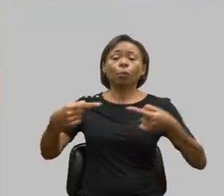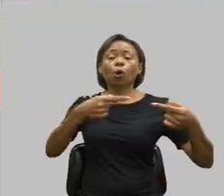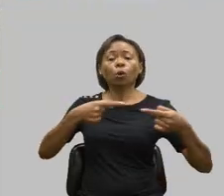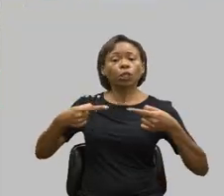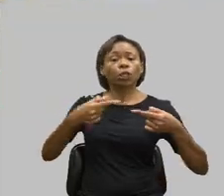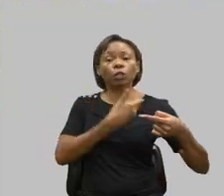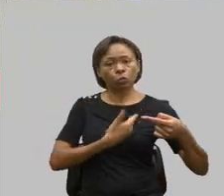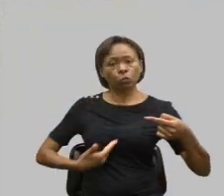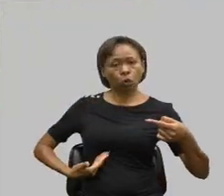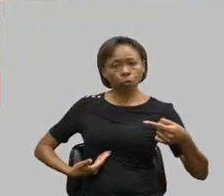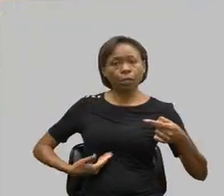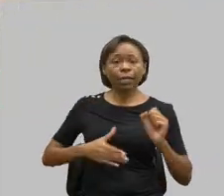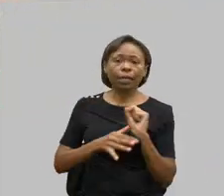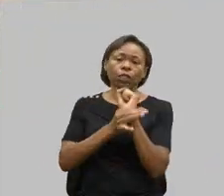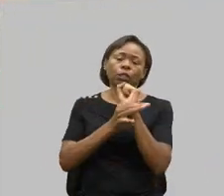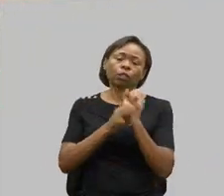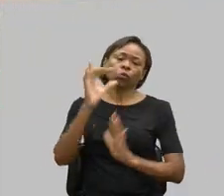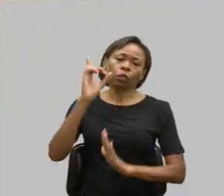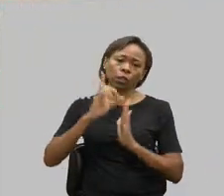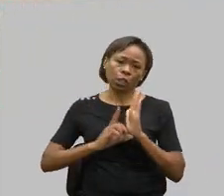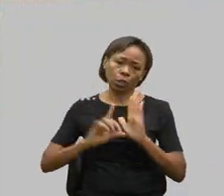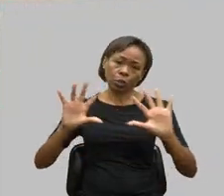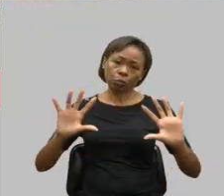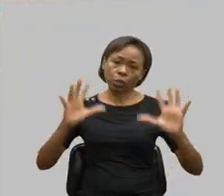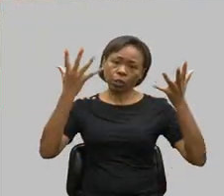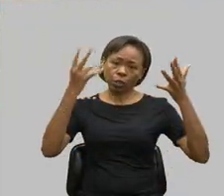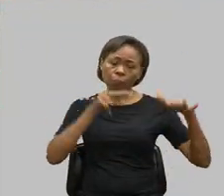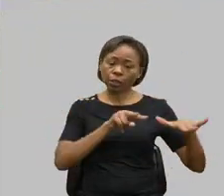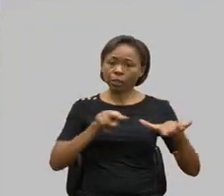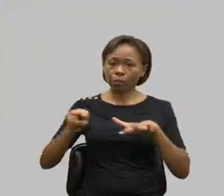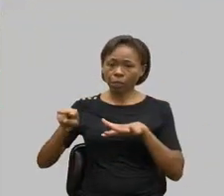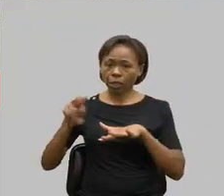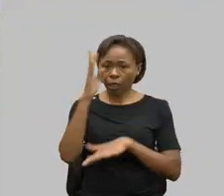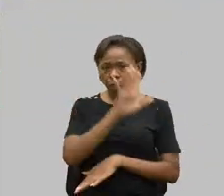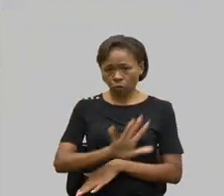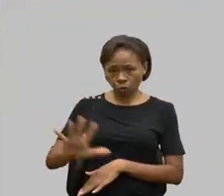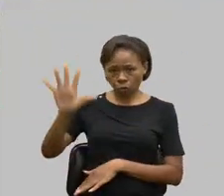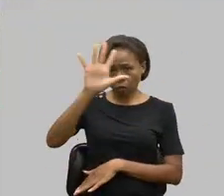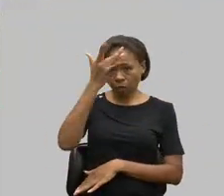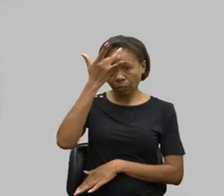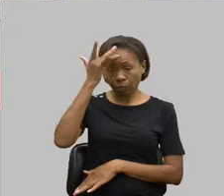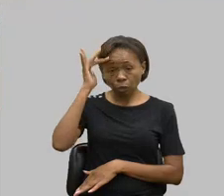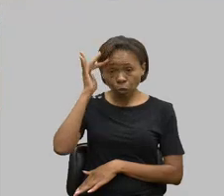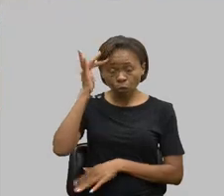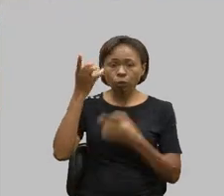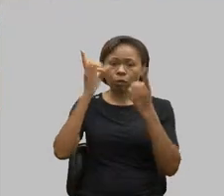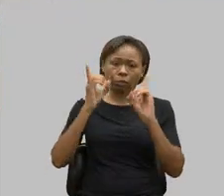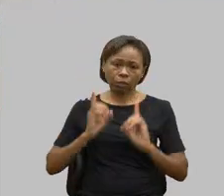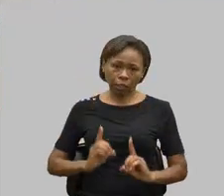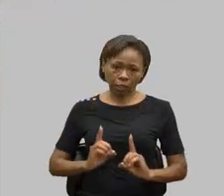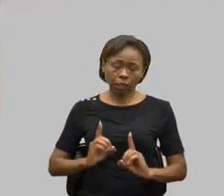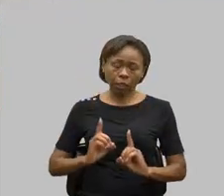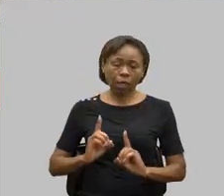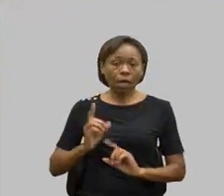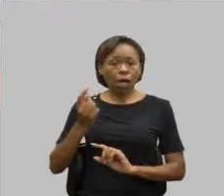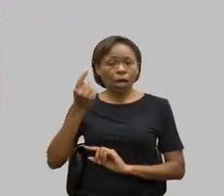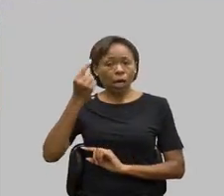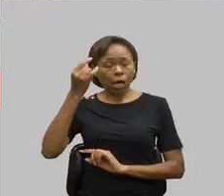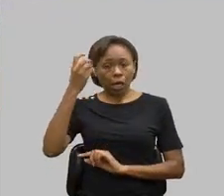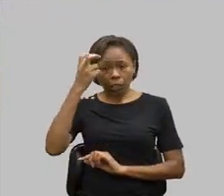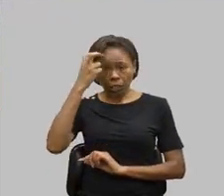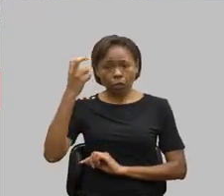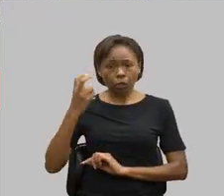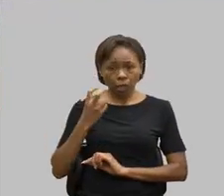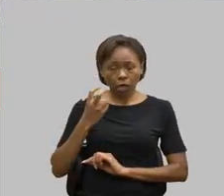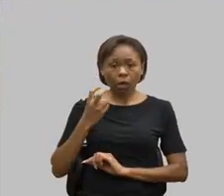garantidos direitos em comemoração da Semana Nacional da Pessoa com Deficiência Intelectual e Múltipla. E há